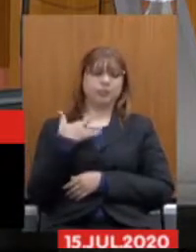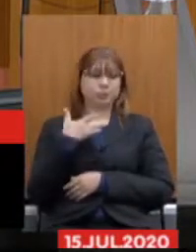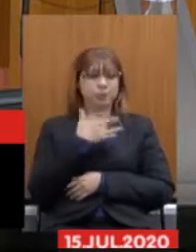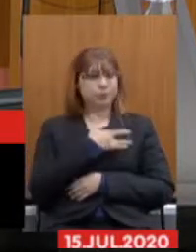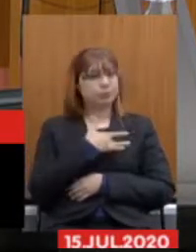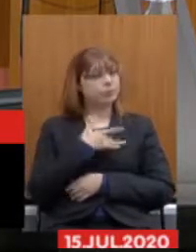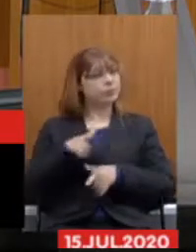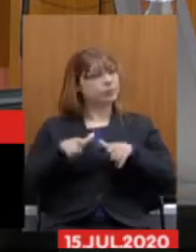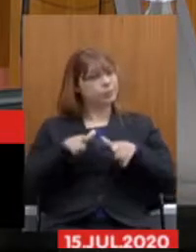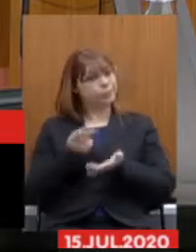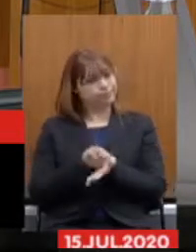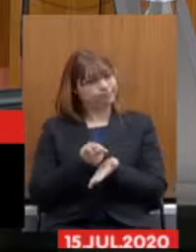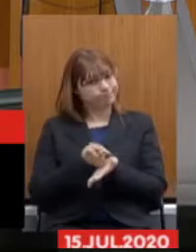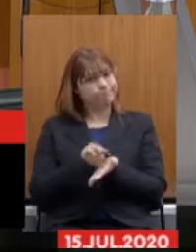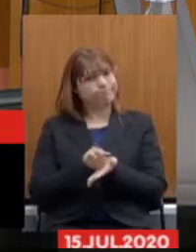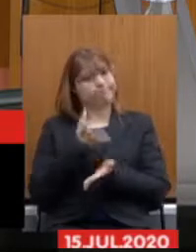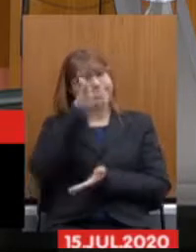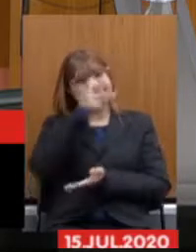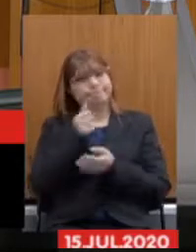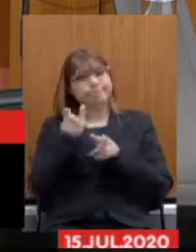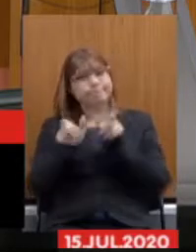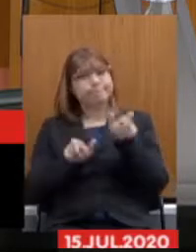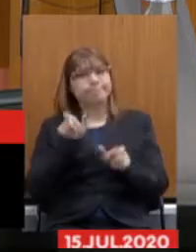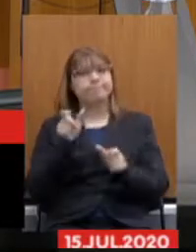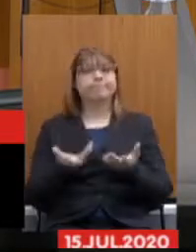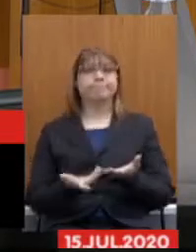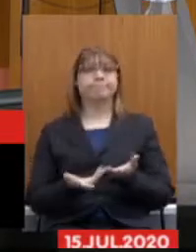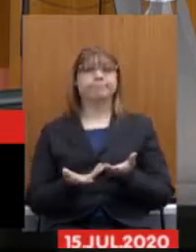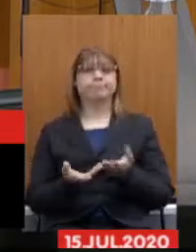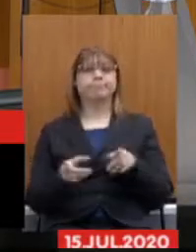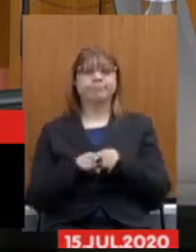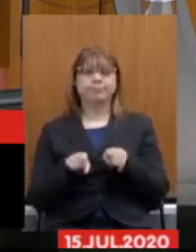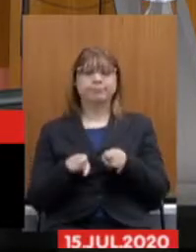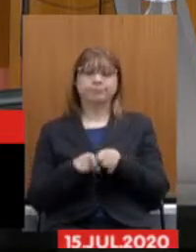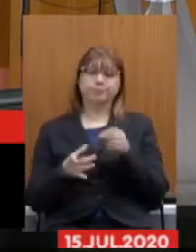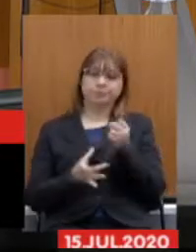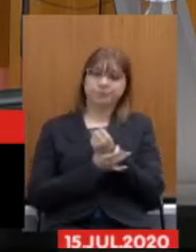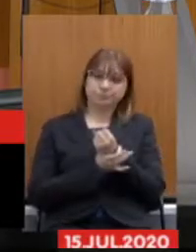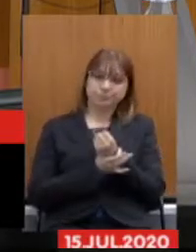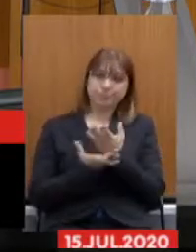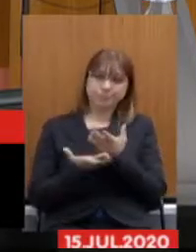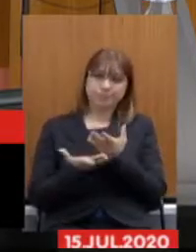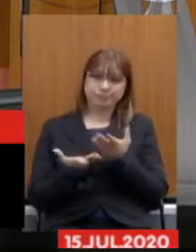trabalhando salvando vidas ao pessoal da segurança pública também continua